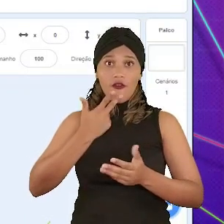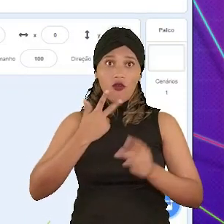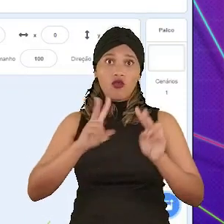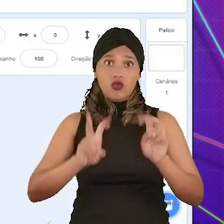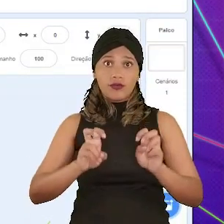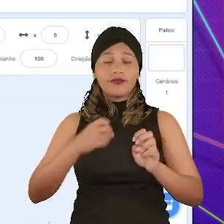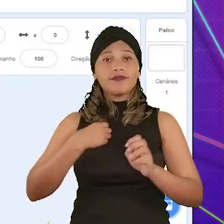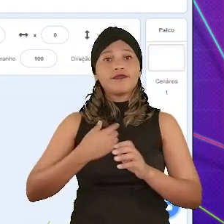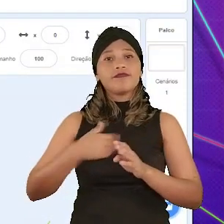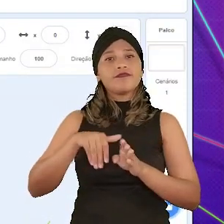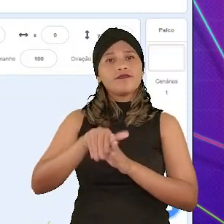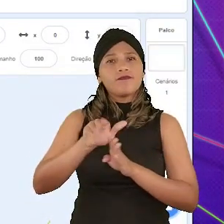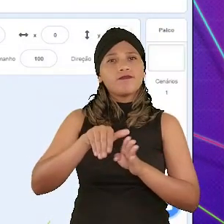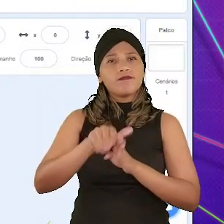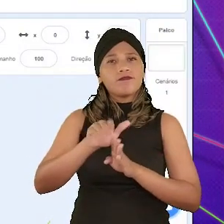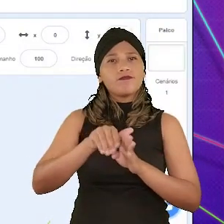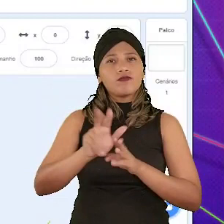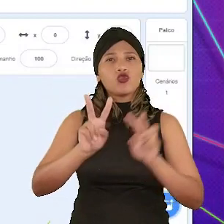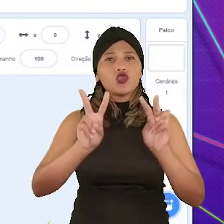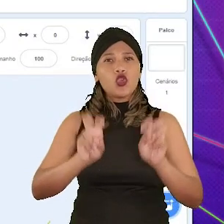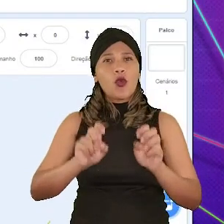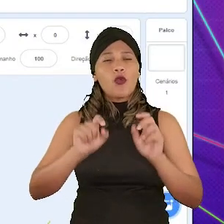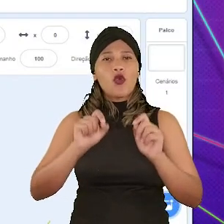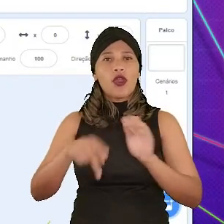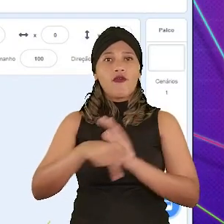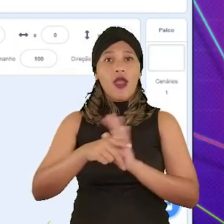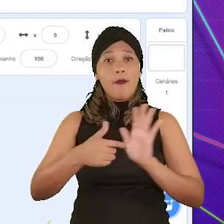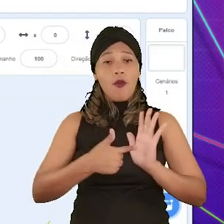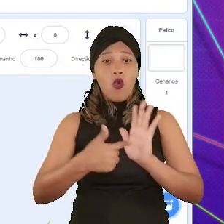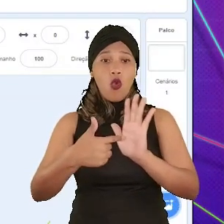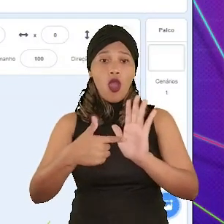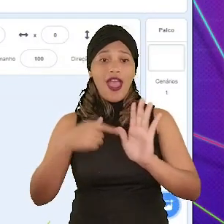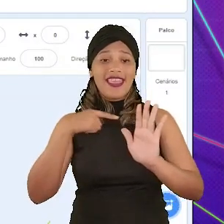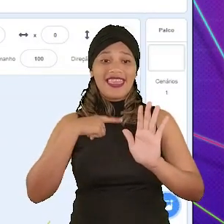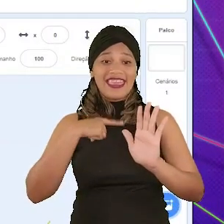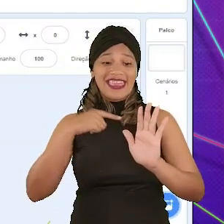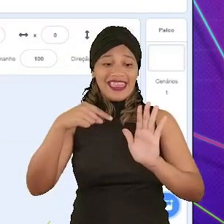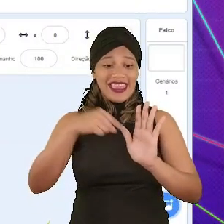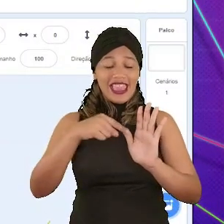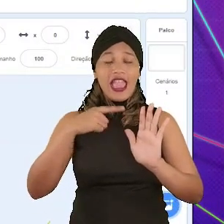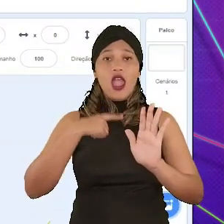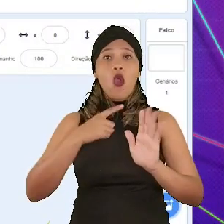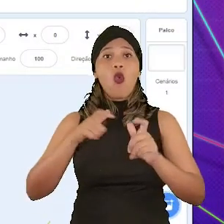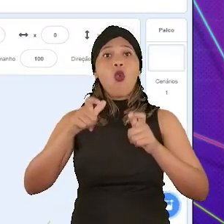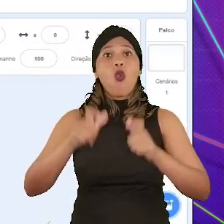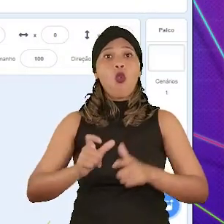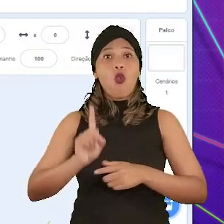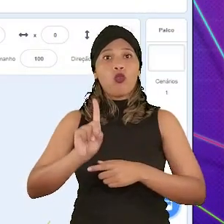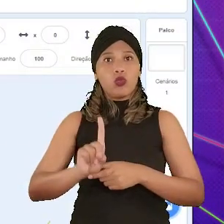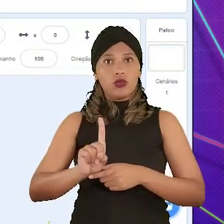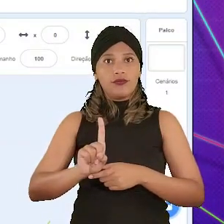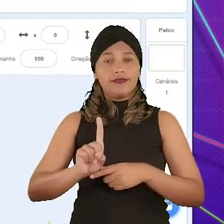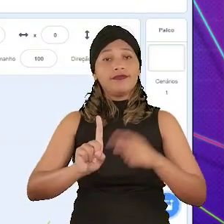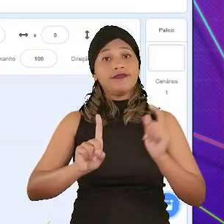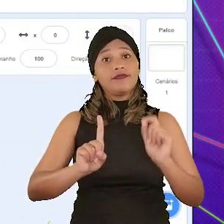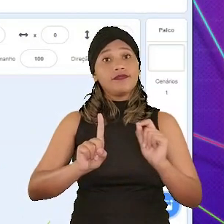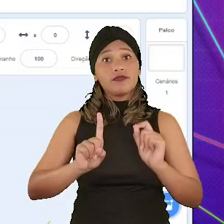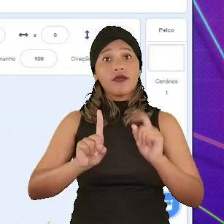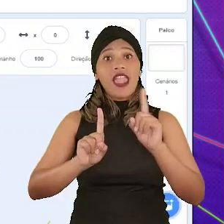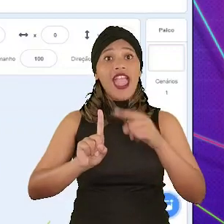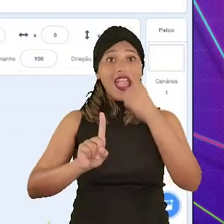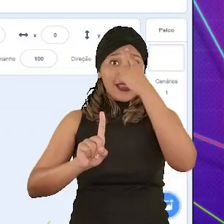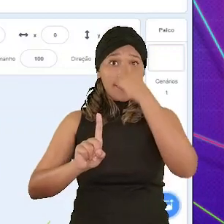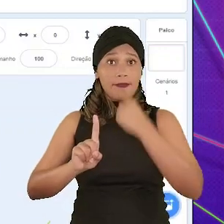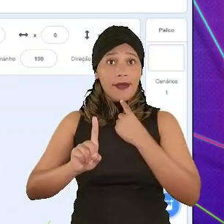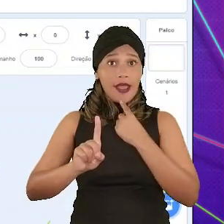na aula anterior. Elas vão indicar a posição do personagem que estiver selecionado logo ali embaixo, na aba onde se encontram os atores. Os